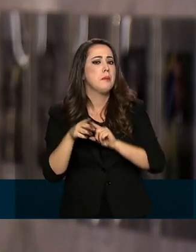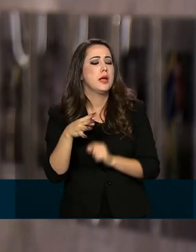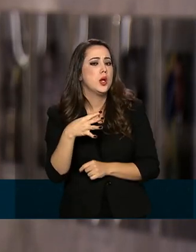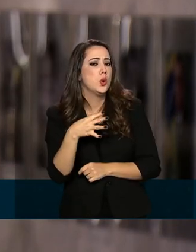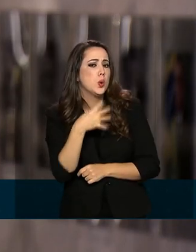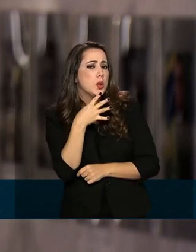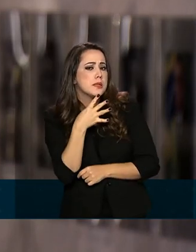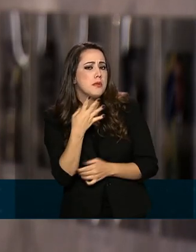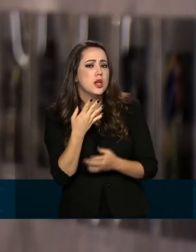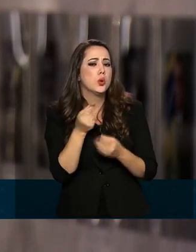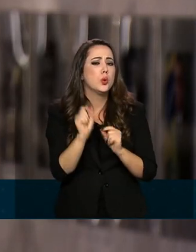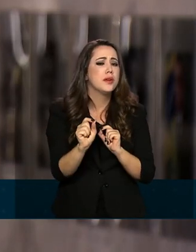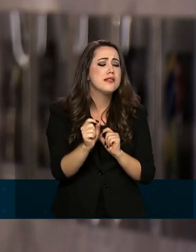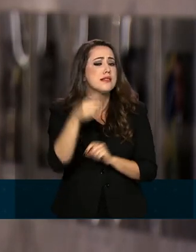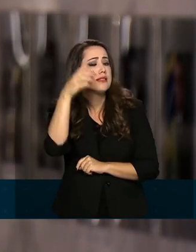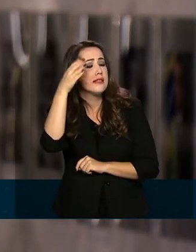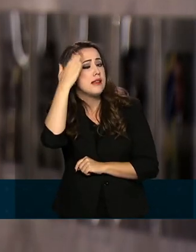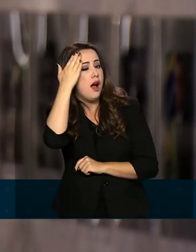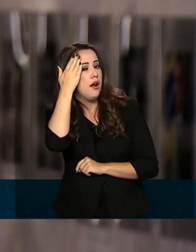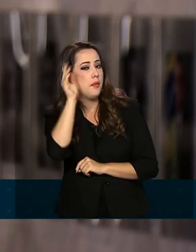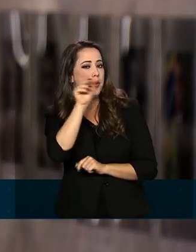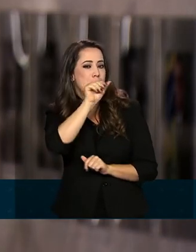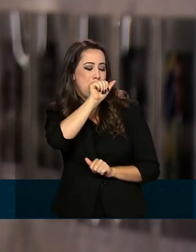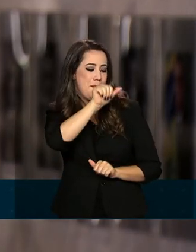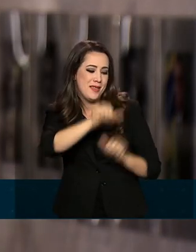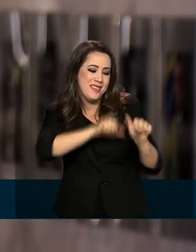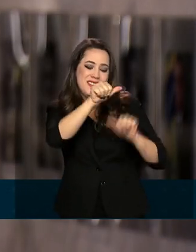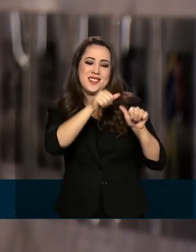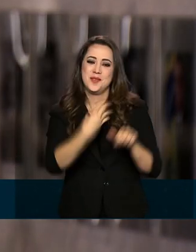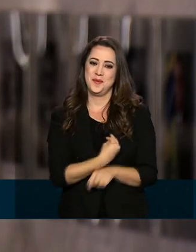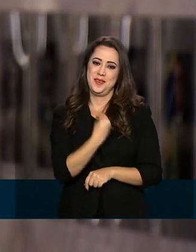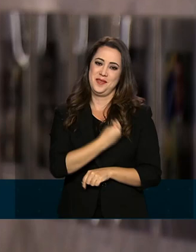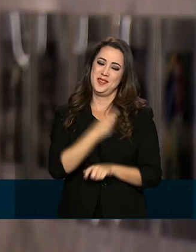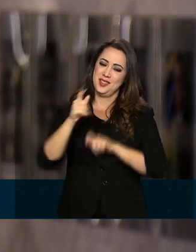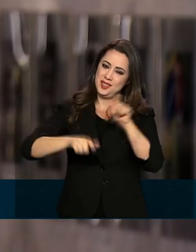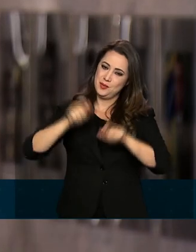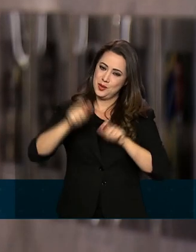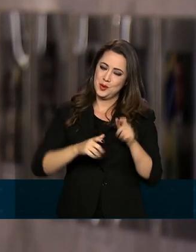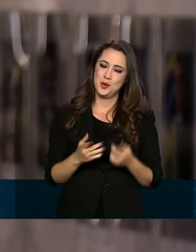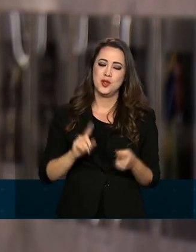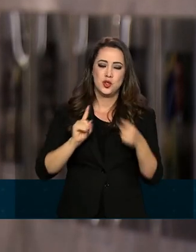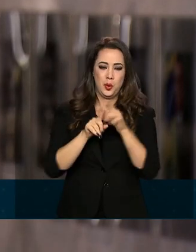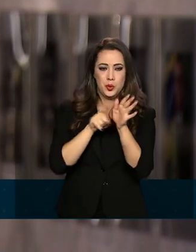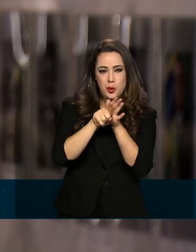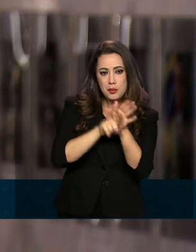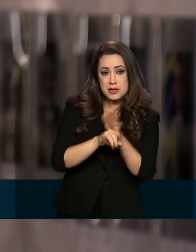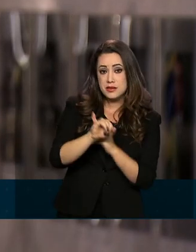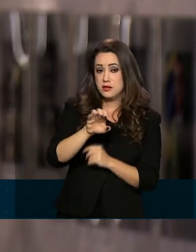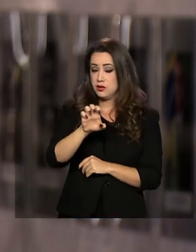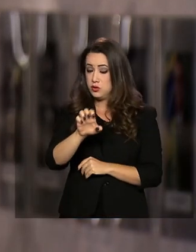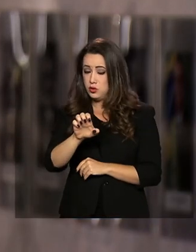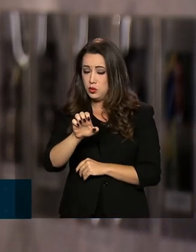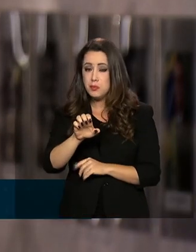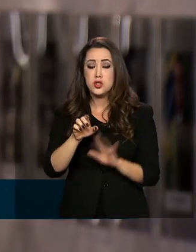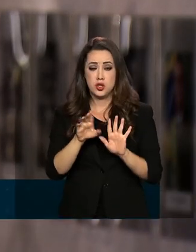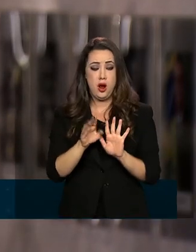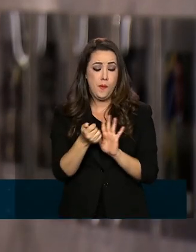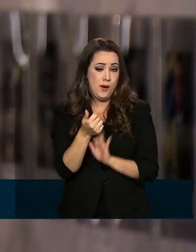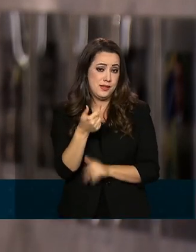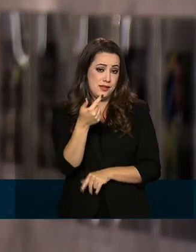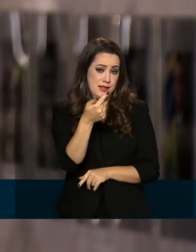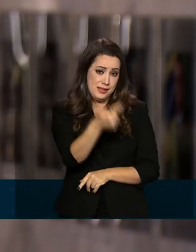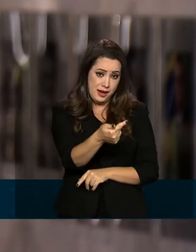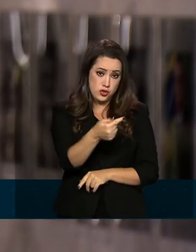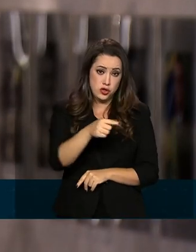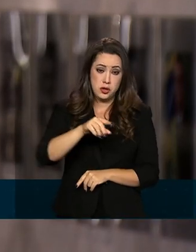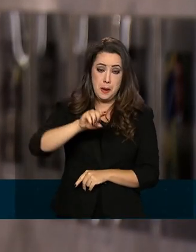outro e fazer a diferença na vida das pessoas. De acordo com o IBGE, no ano passado, quase 7 milhões de voluntários